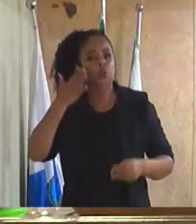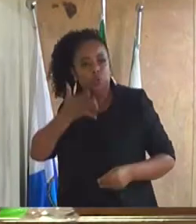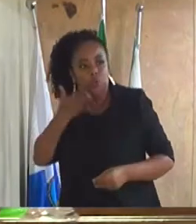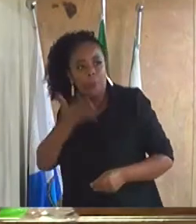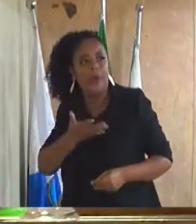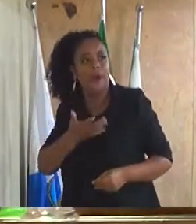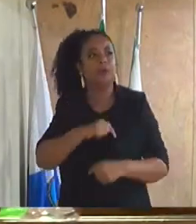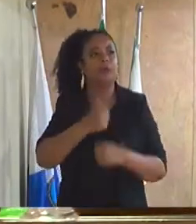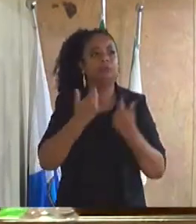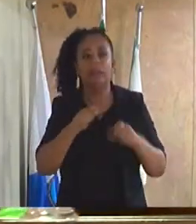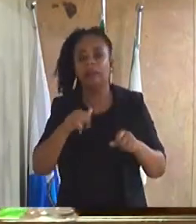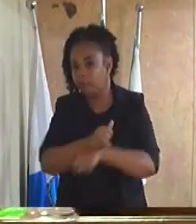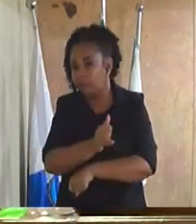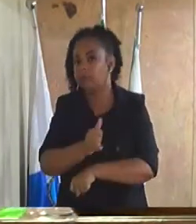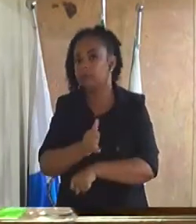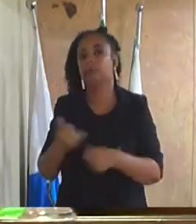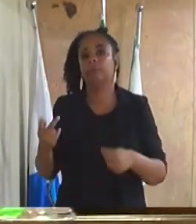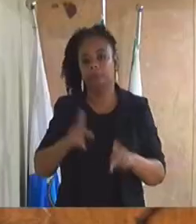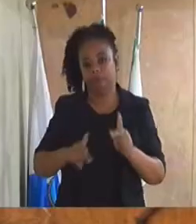pelo povo